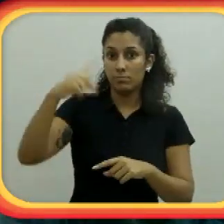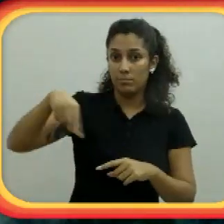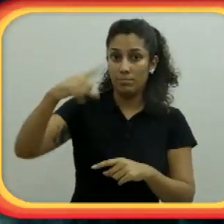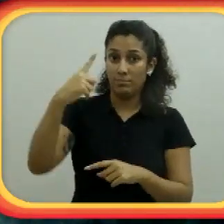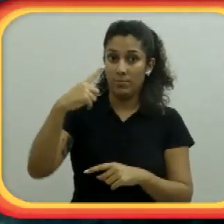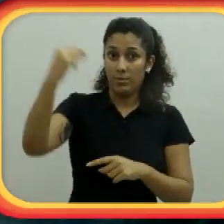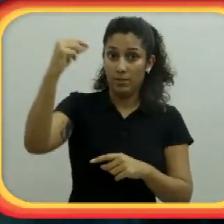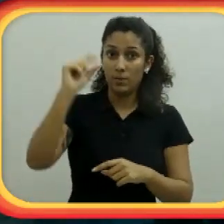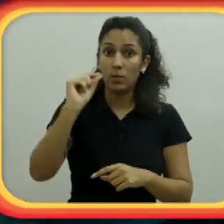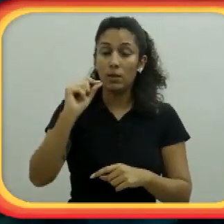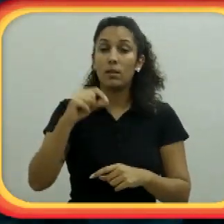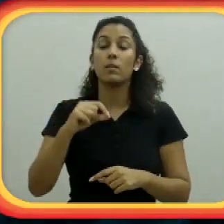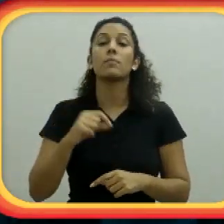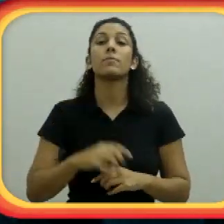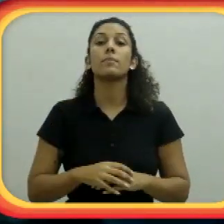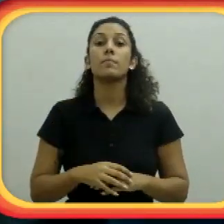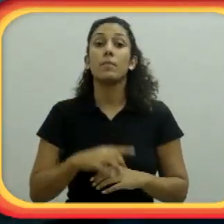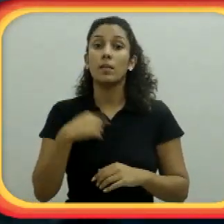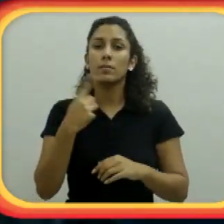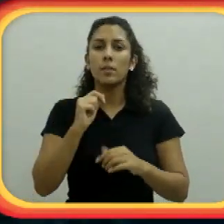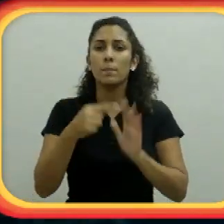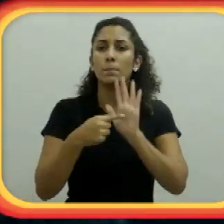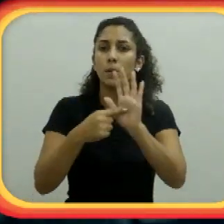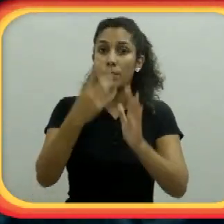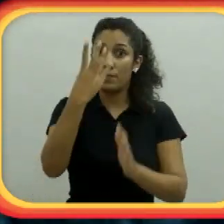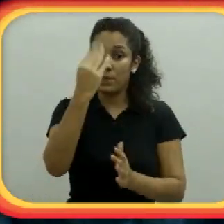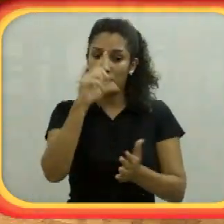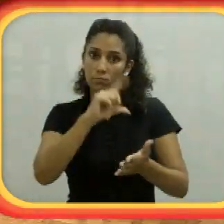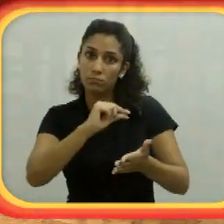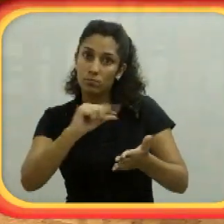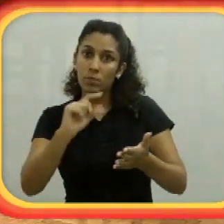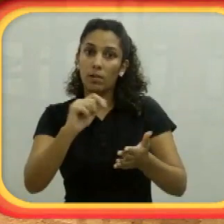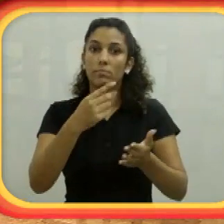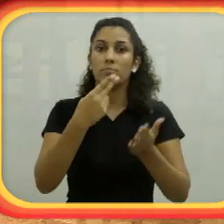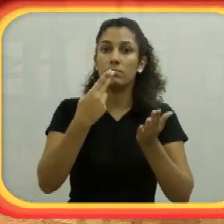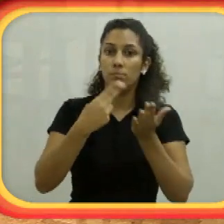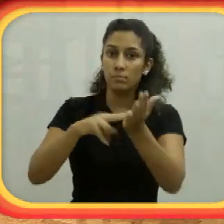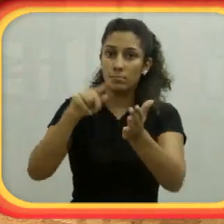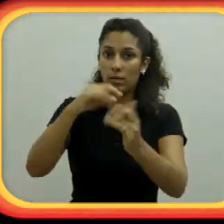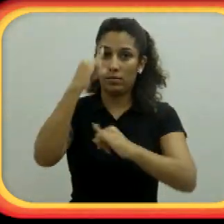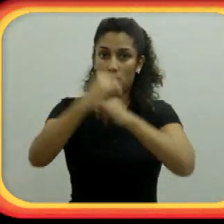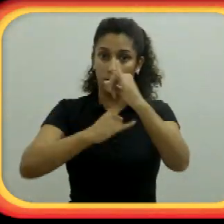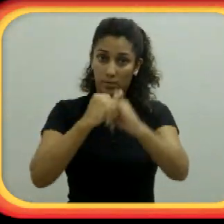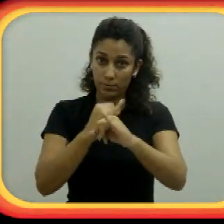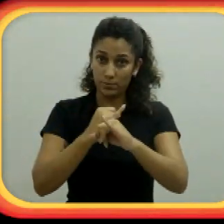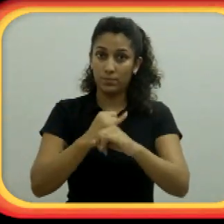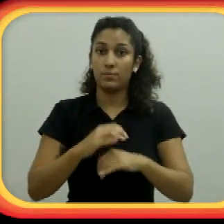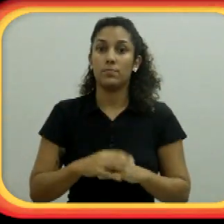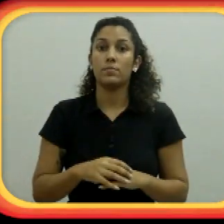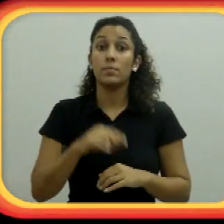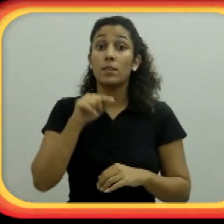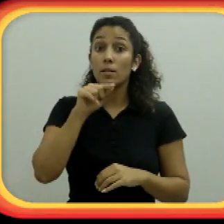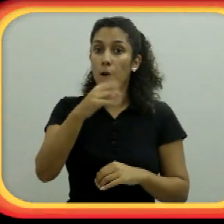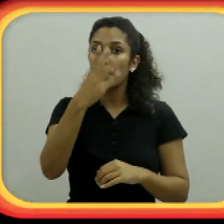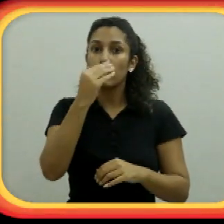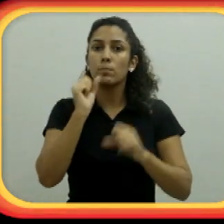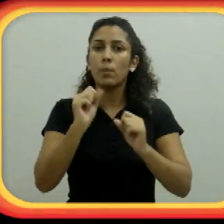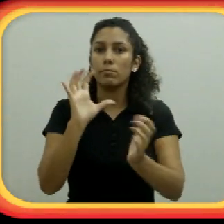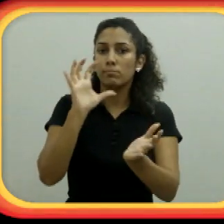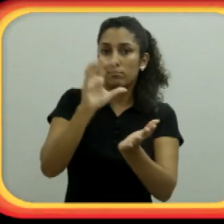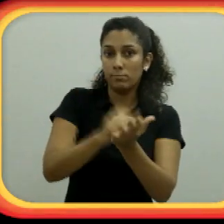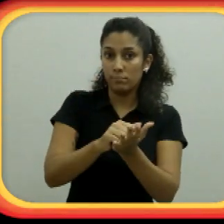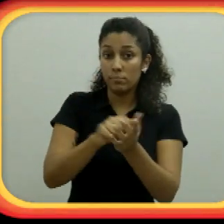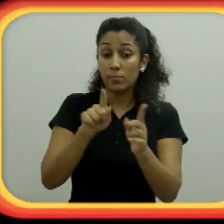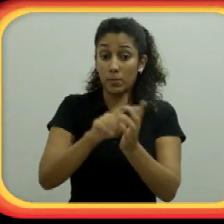final de semana. Esse é o campeonato mais importante. E tem um outro campeonato durante um ano, que é um campeonato que a gente